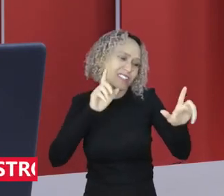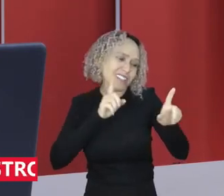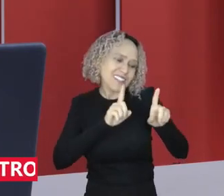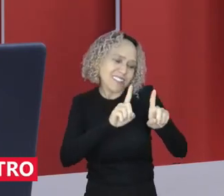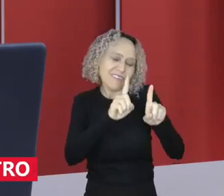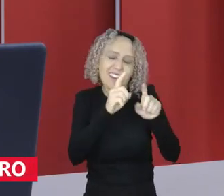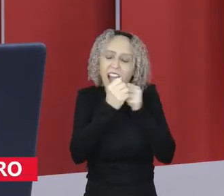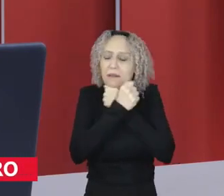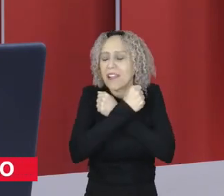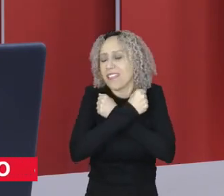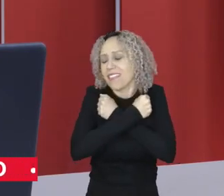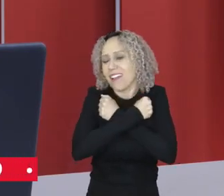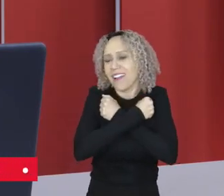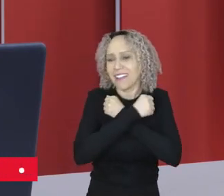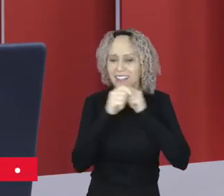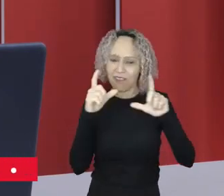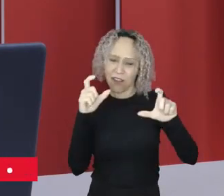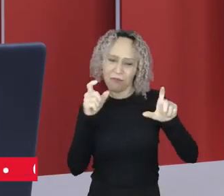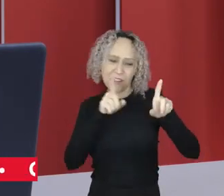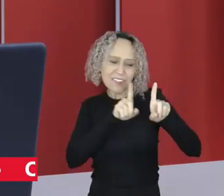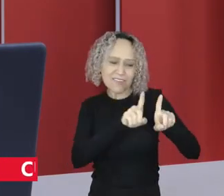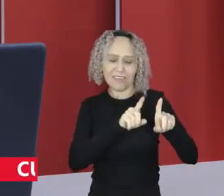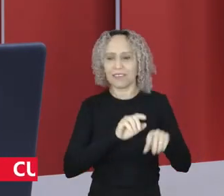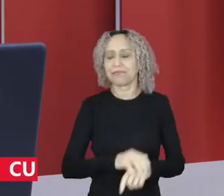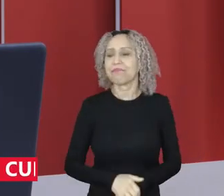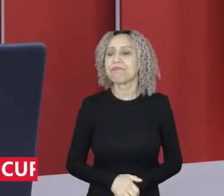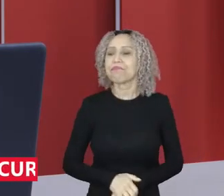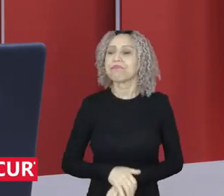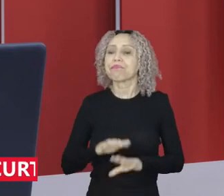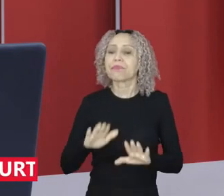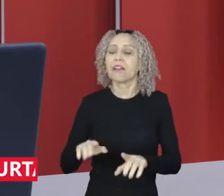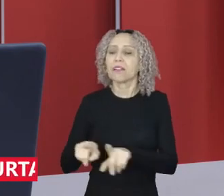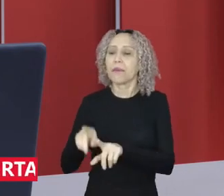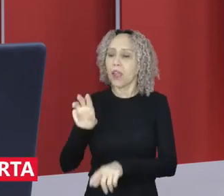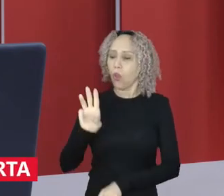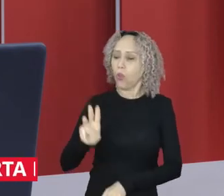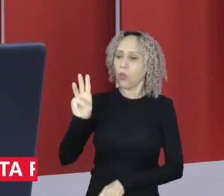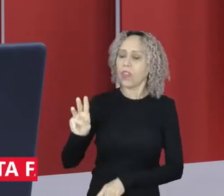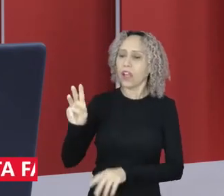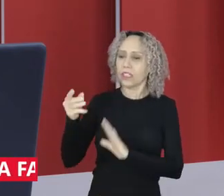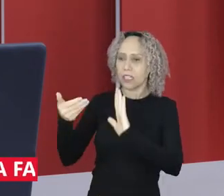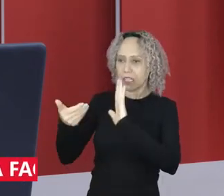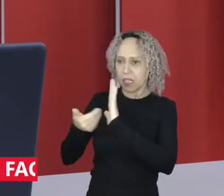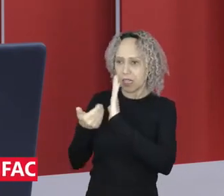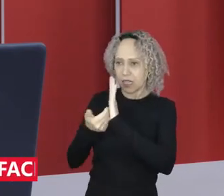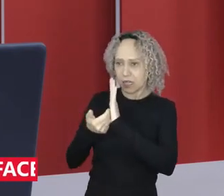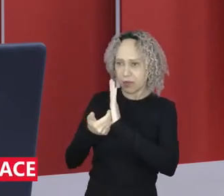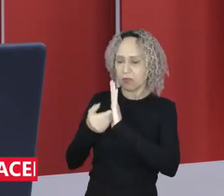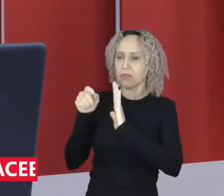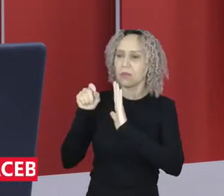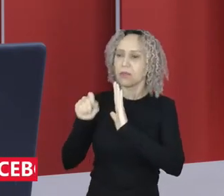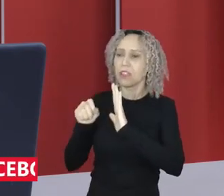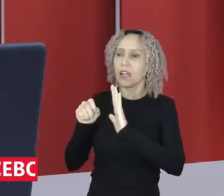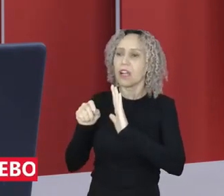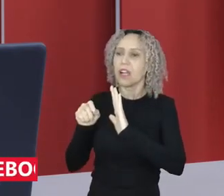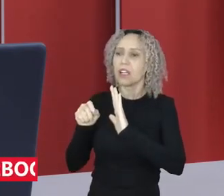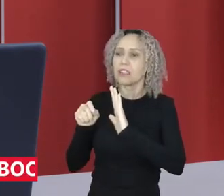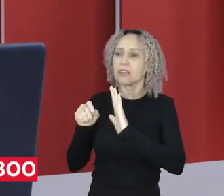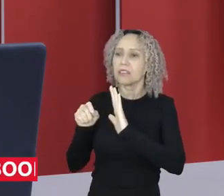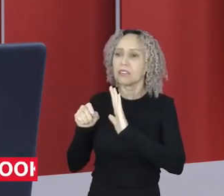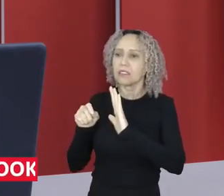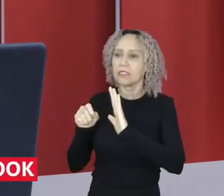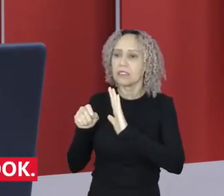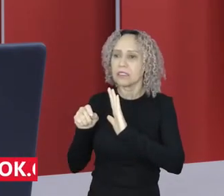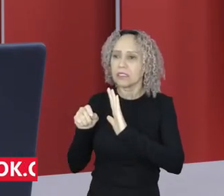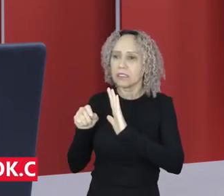viu, pessoal, sobre lá a enquete no site da Câmara dos Deputados que o não está vencendo disparado.